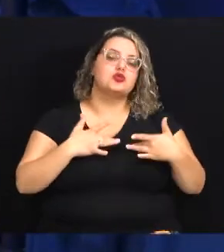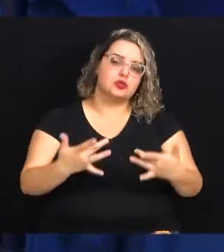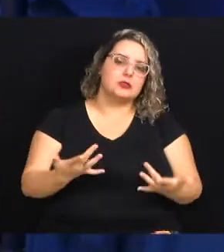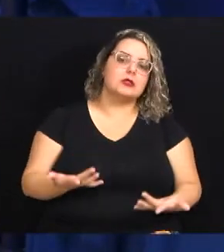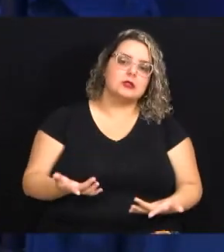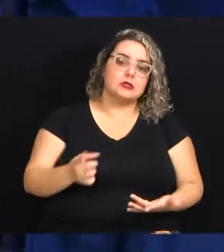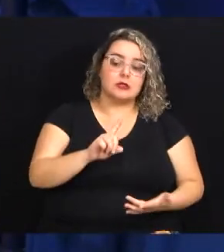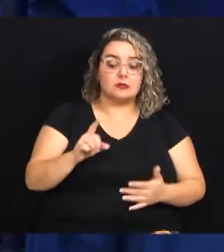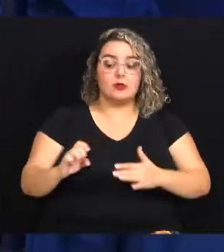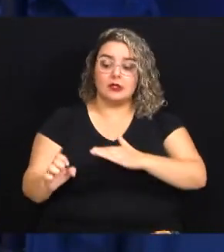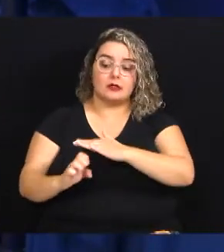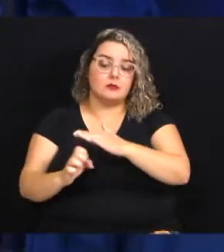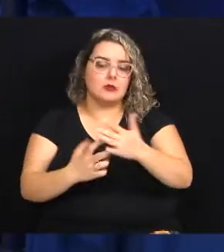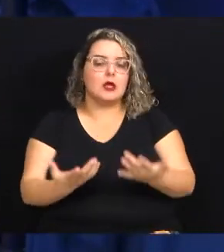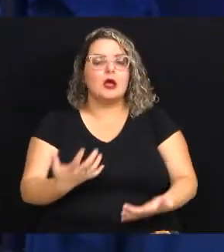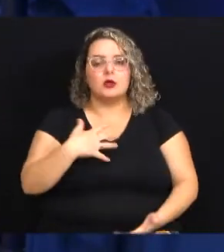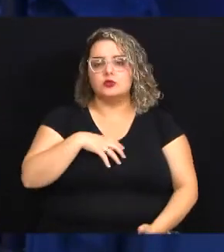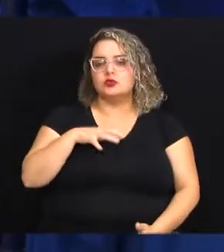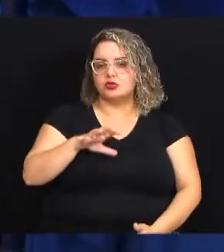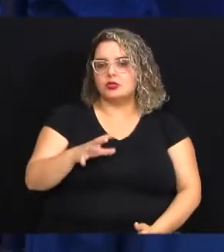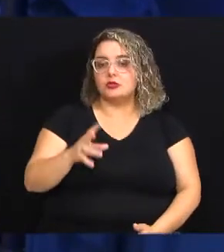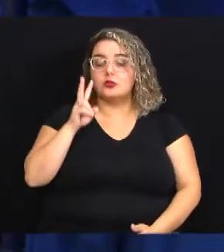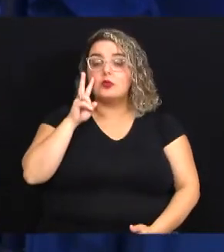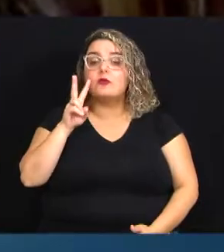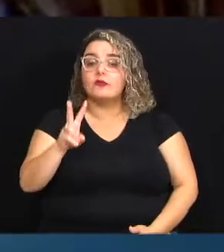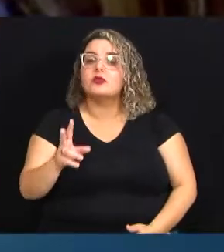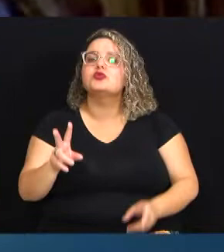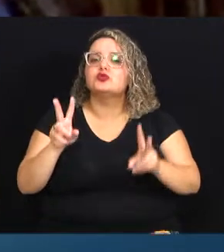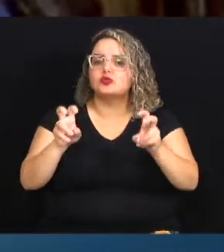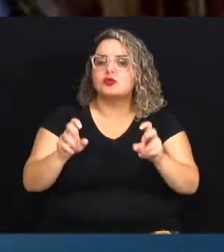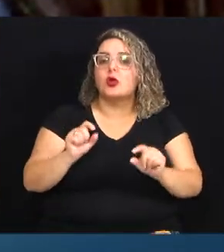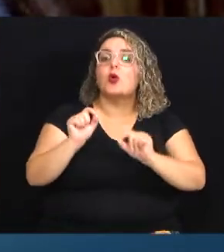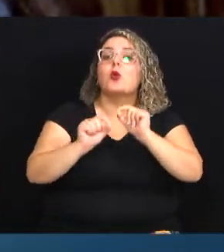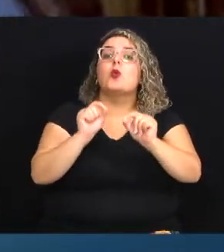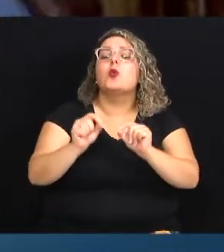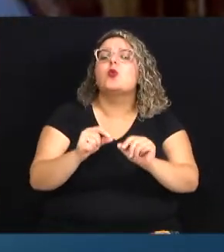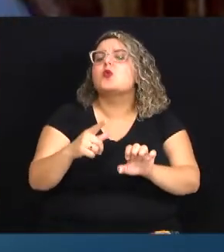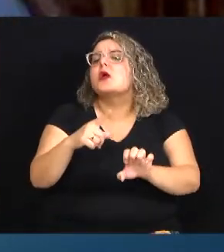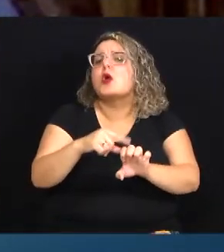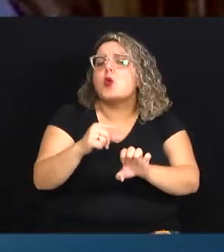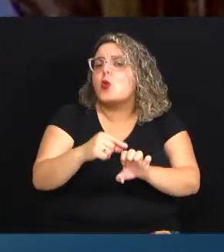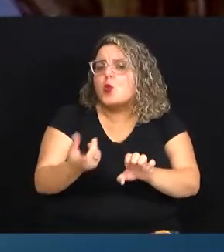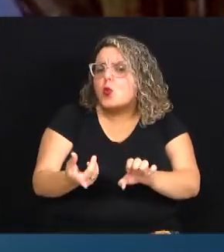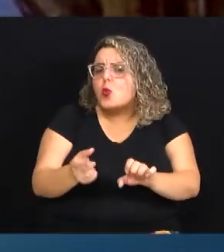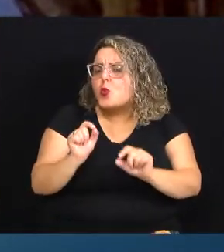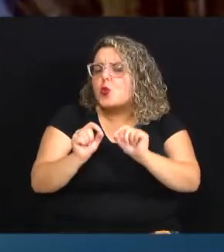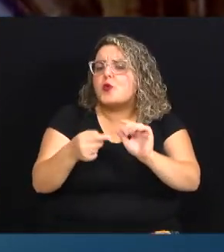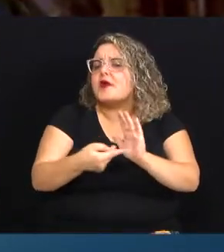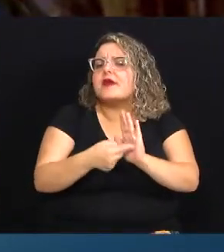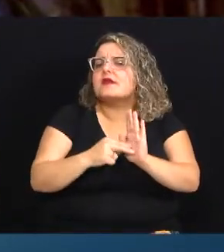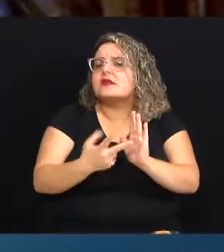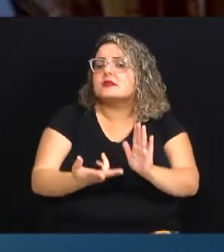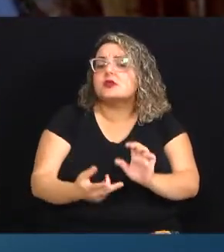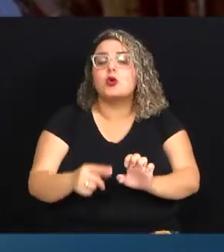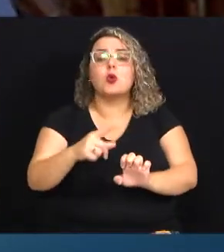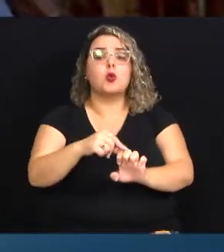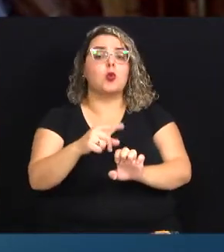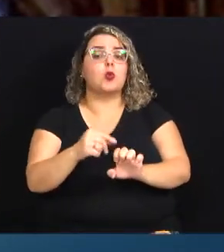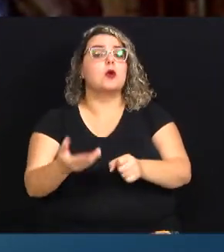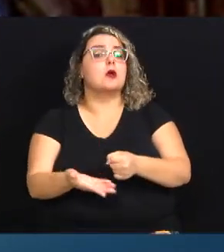um pouco a forma como eu vejo o tema. O que é o empreendedor, afinal? O empreendedor,